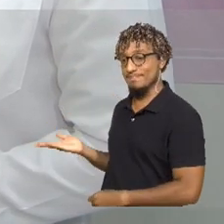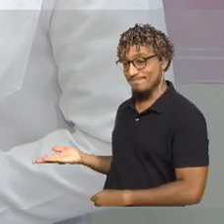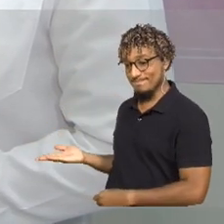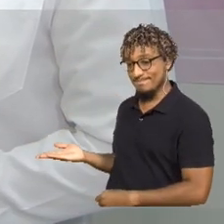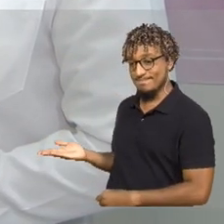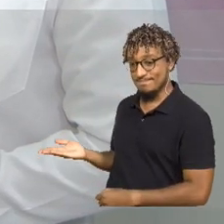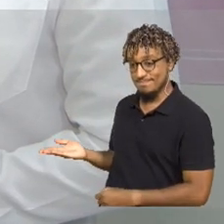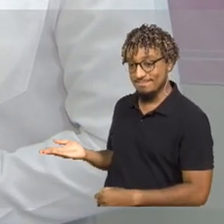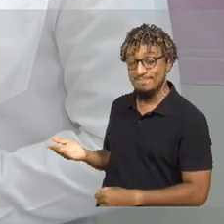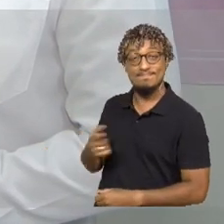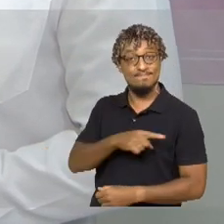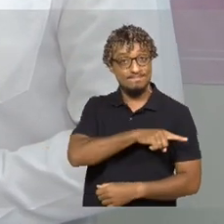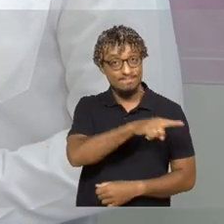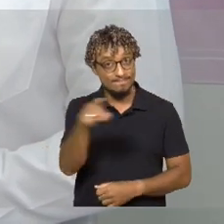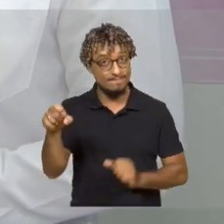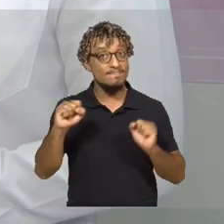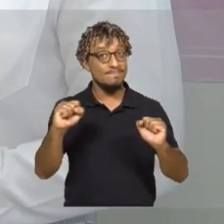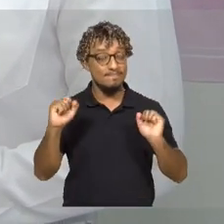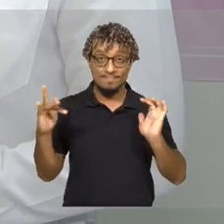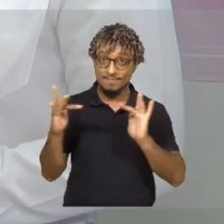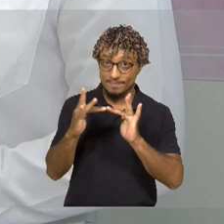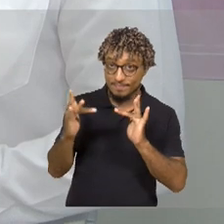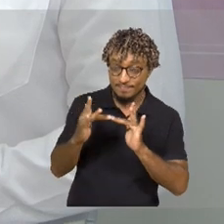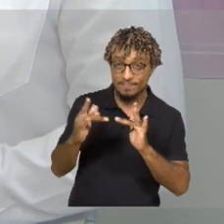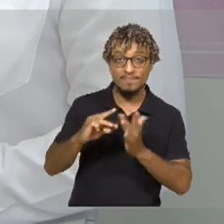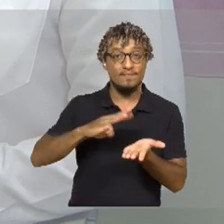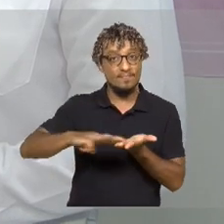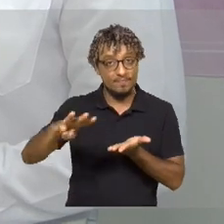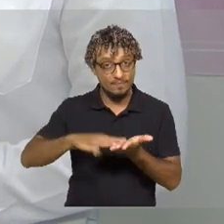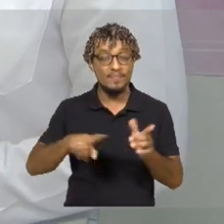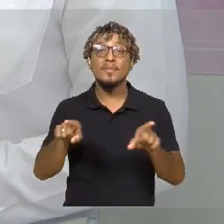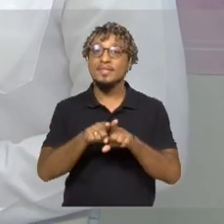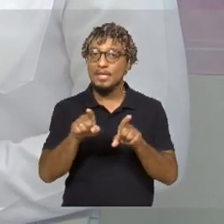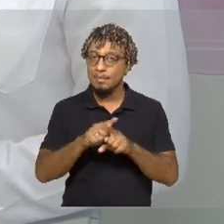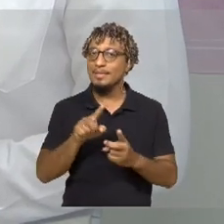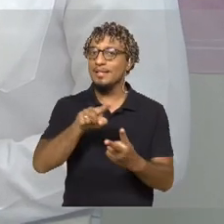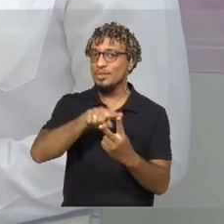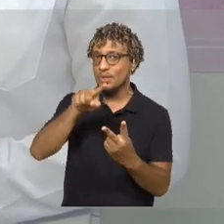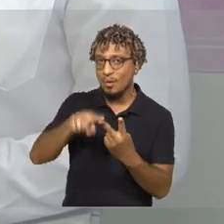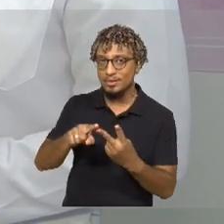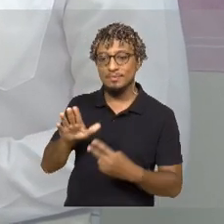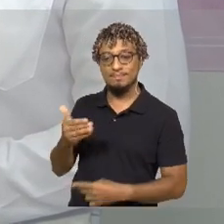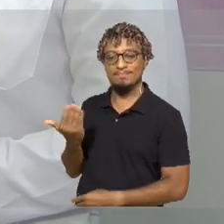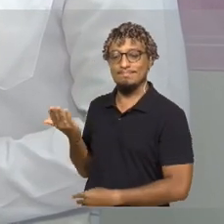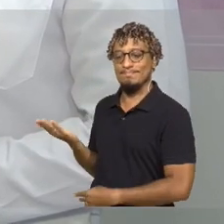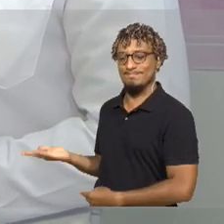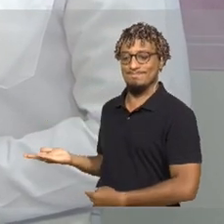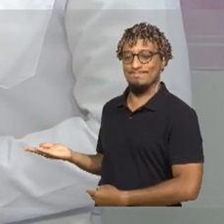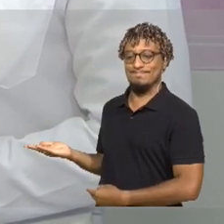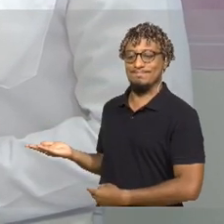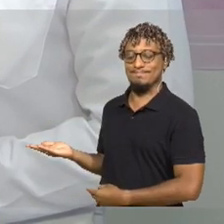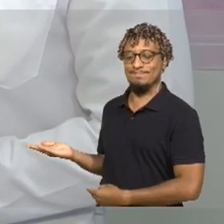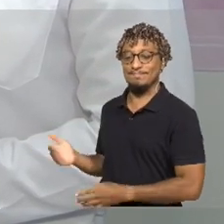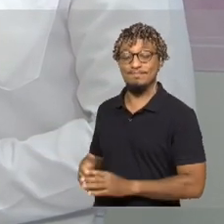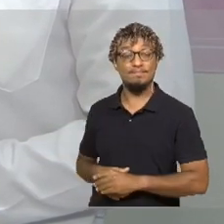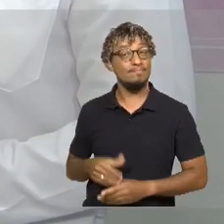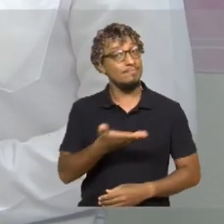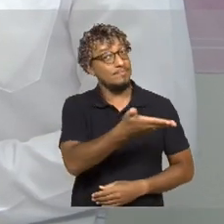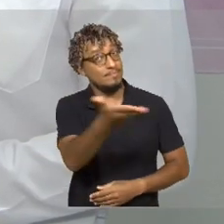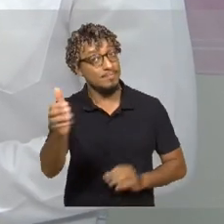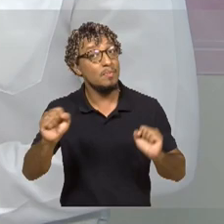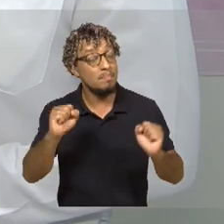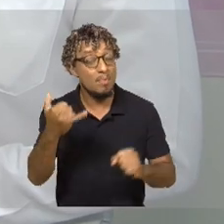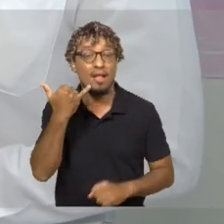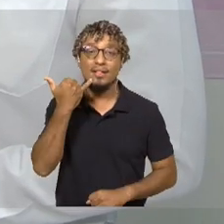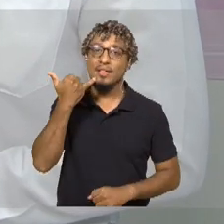991-63-6833 e também tem o 2109-1178. As mães podem